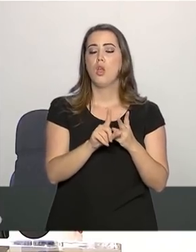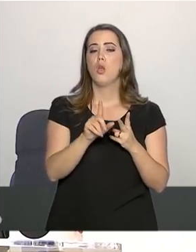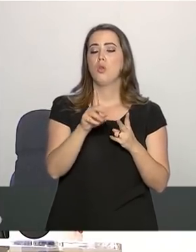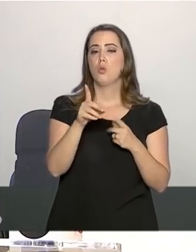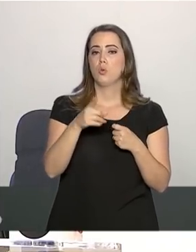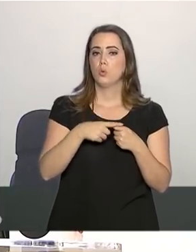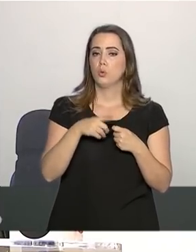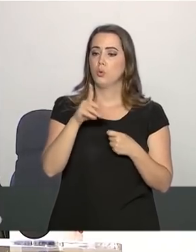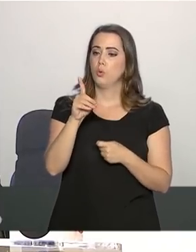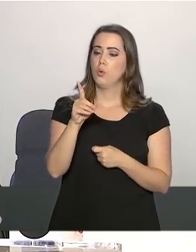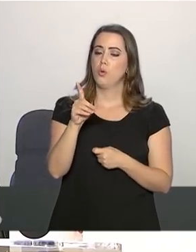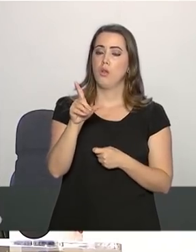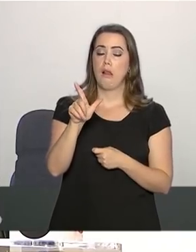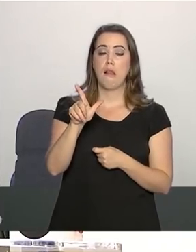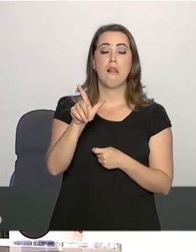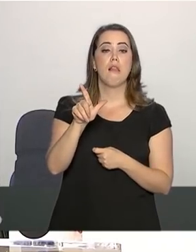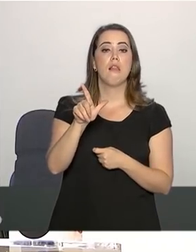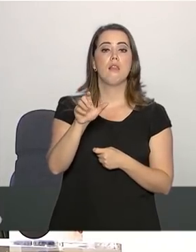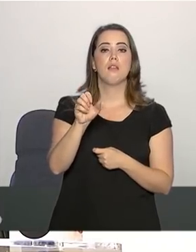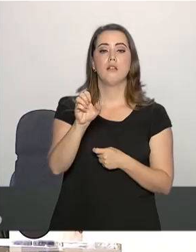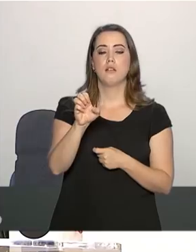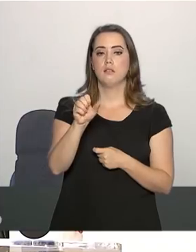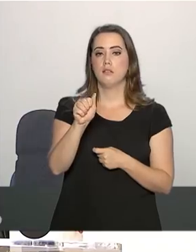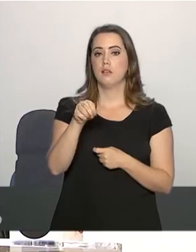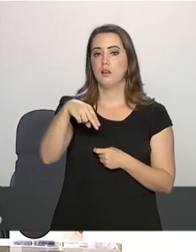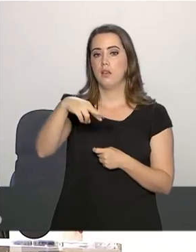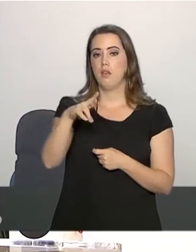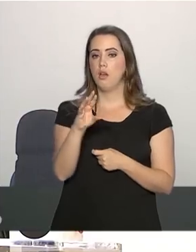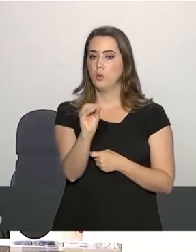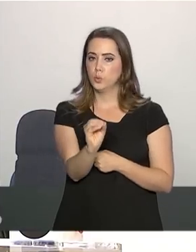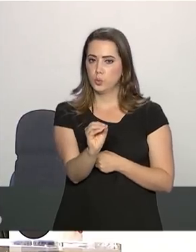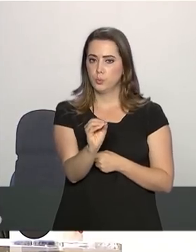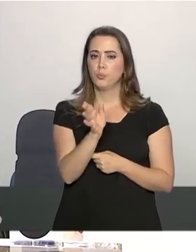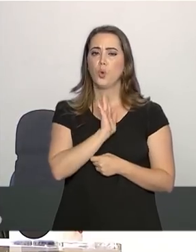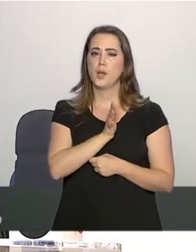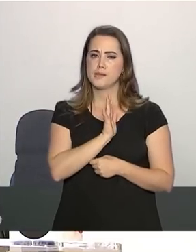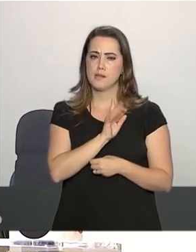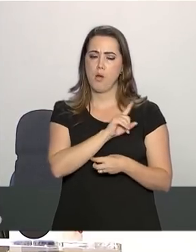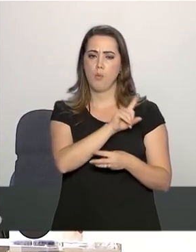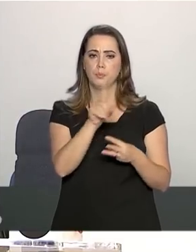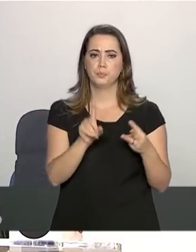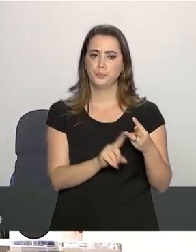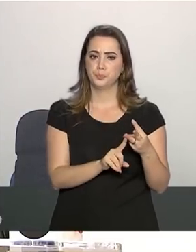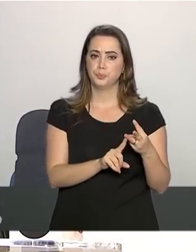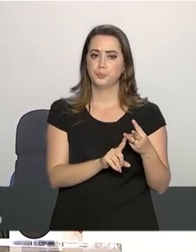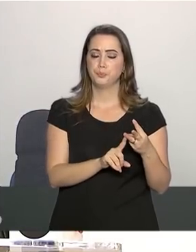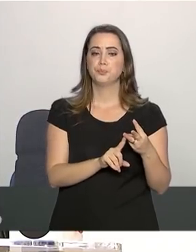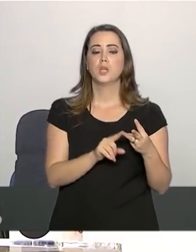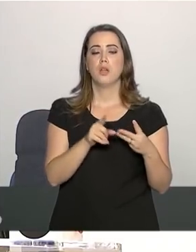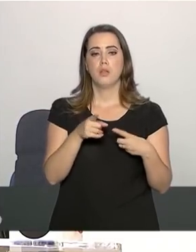Etienic, cardiologista e doutor Miguel Sendoroglu, diretor